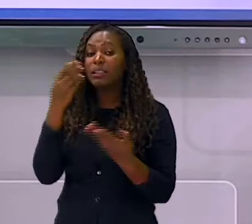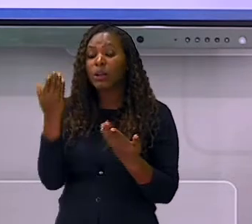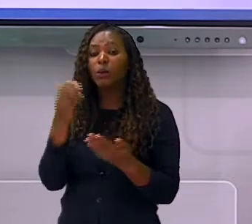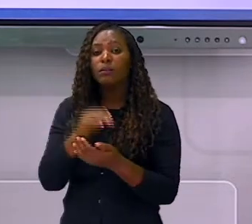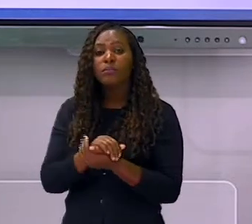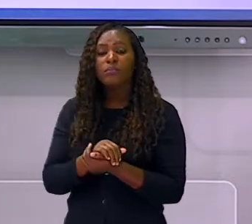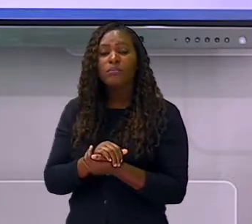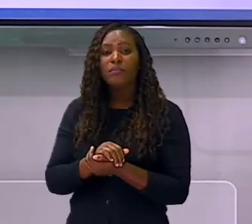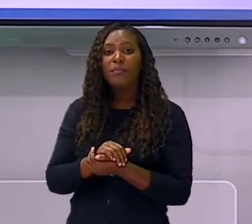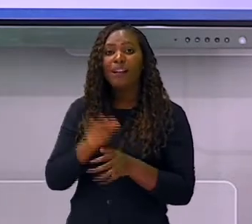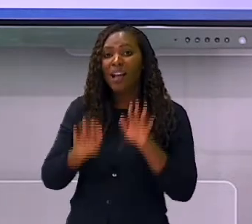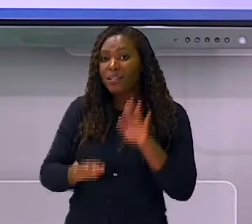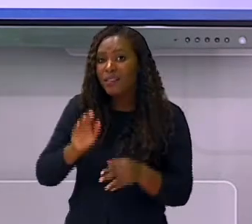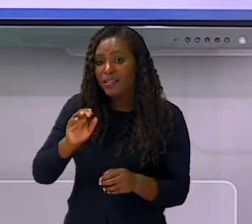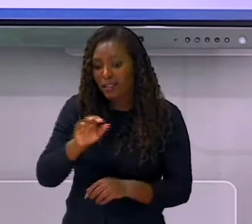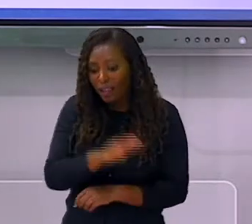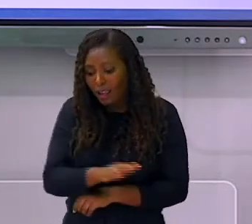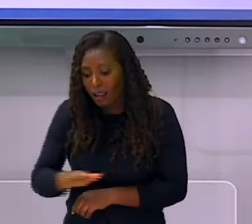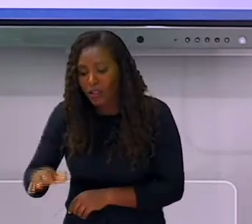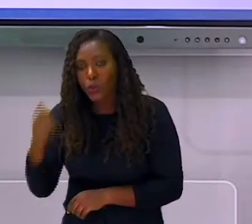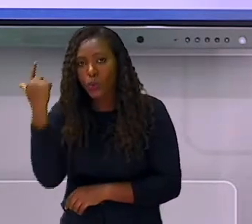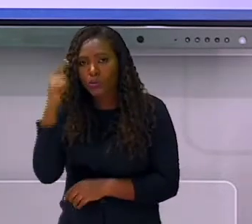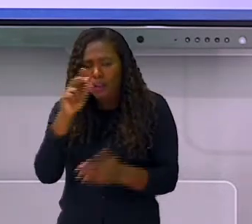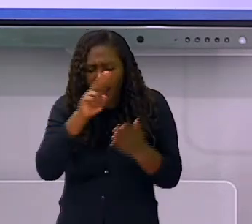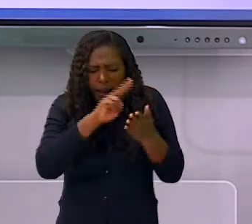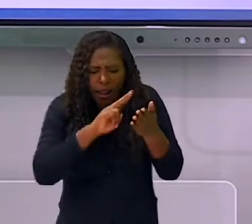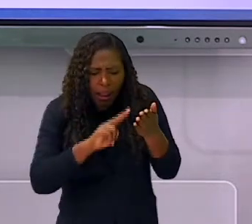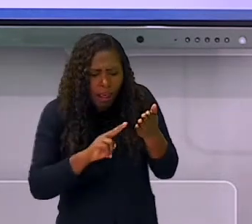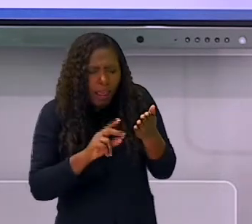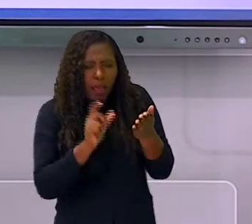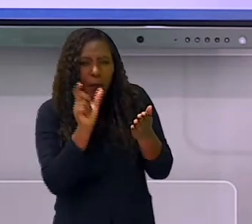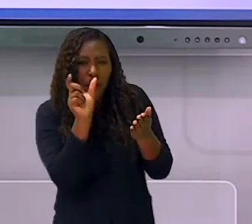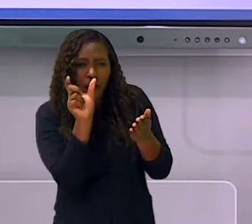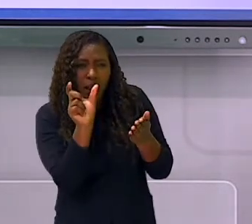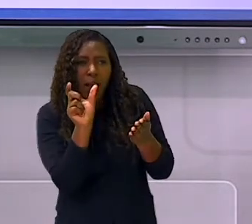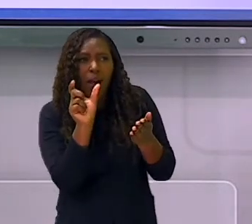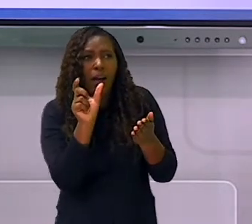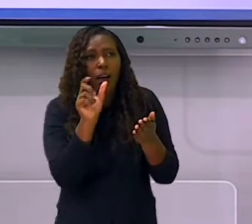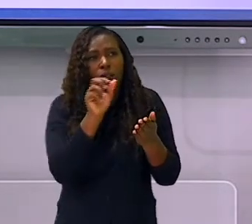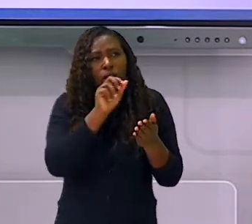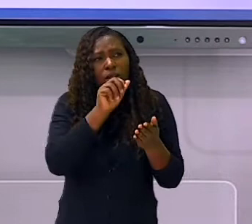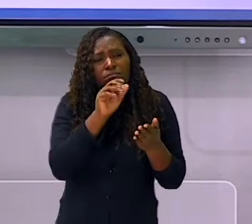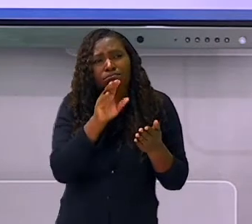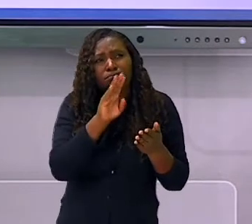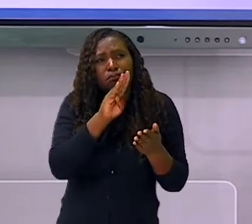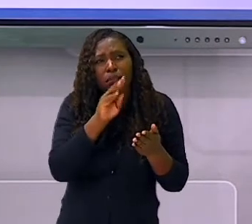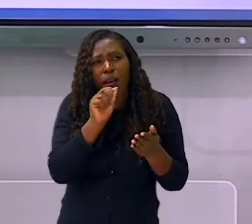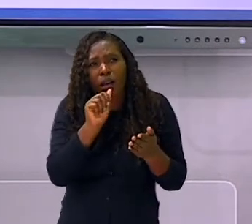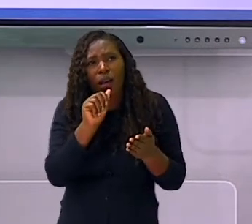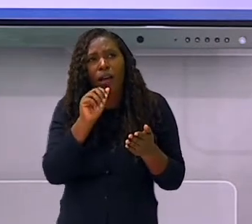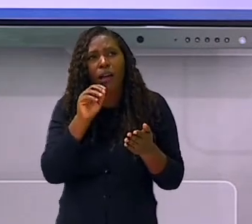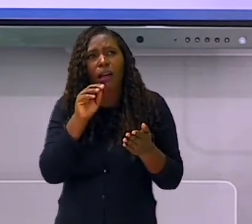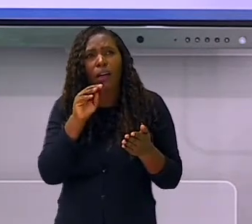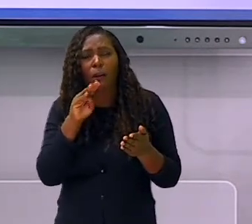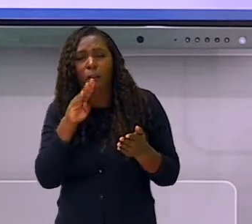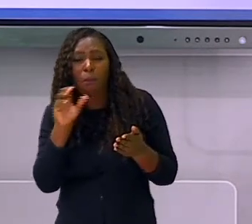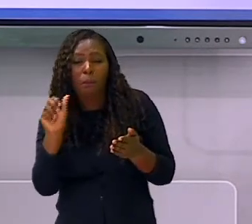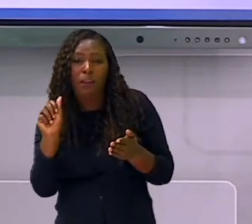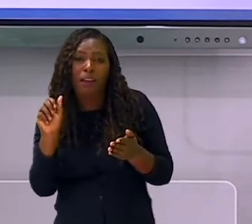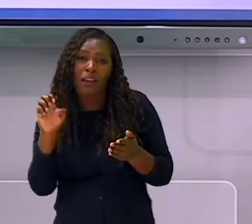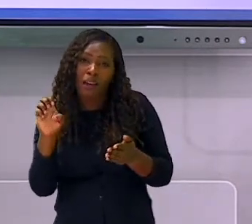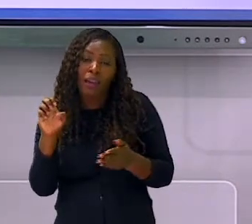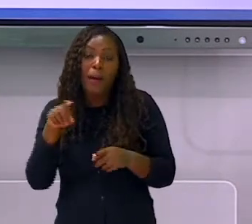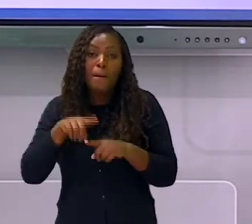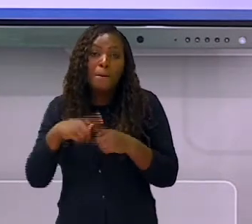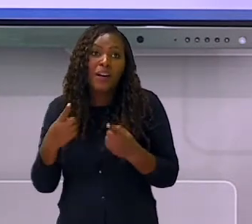estabelecer ligações entre elas. Ela pode até ir bem até o terceiro ou quarto ano do ensino fundamental.